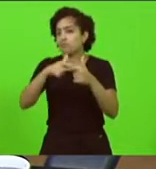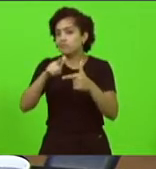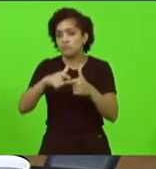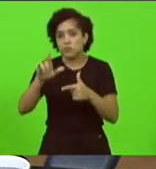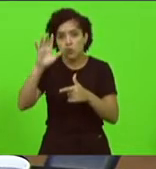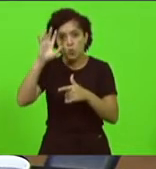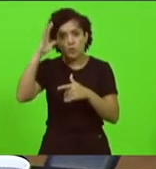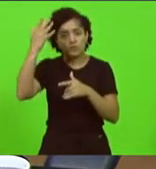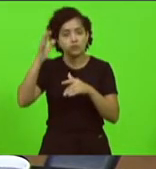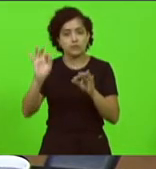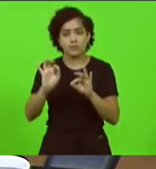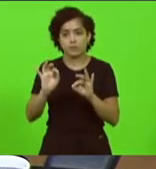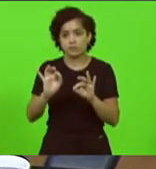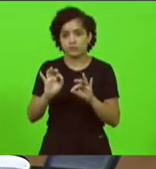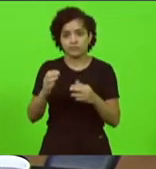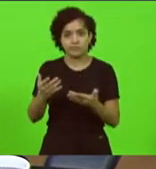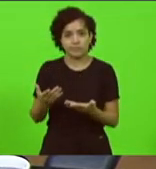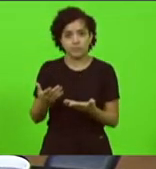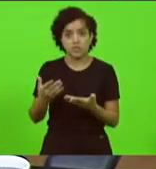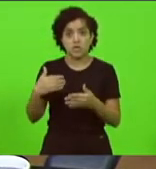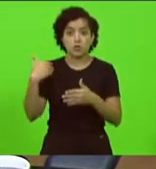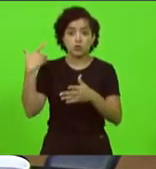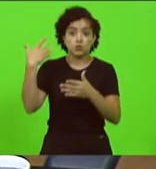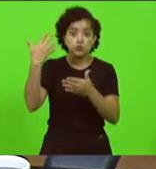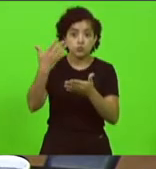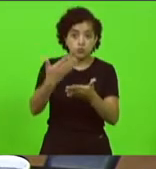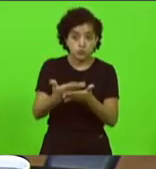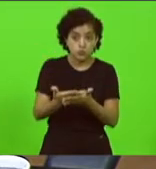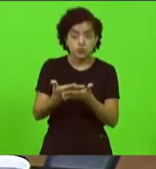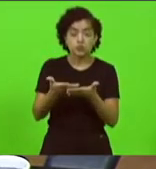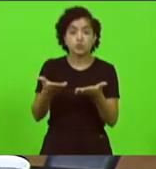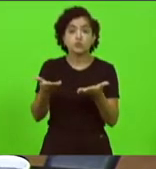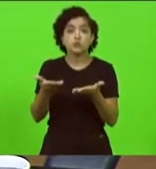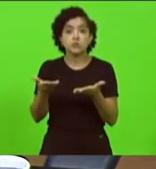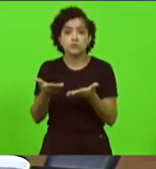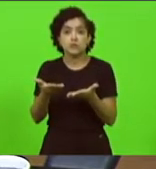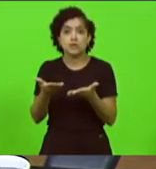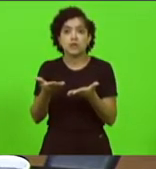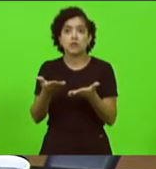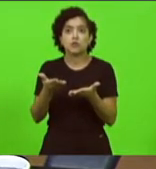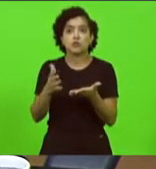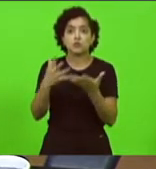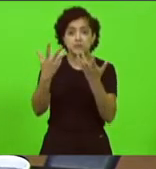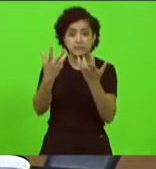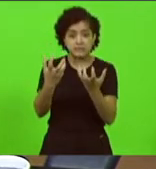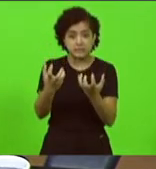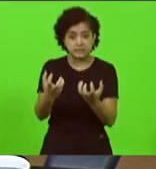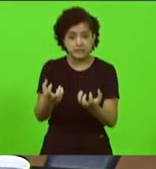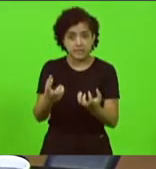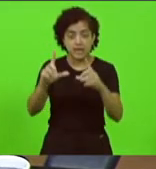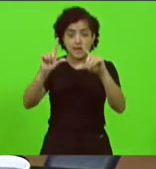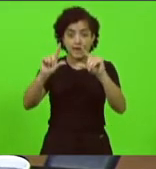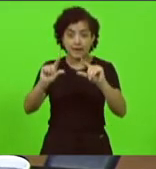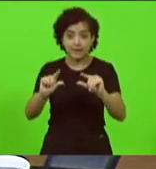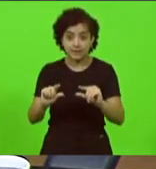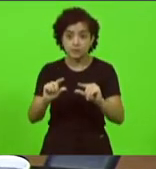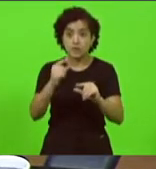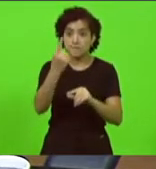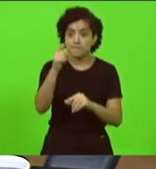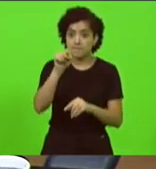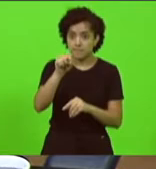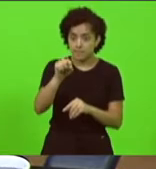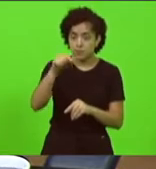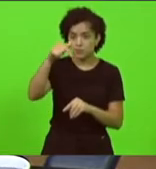anos as estiagens resultaram numa redução de quase mil e setecentos